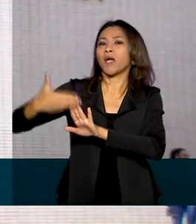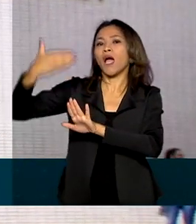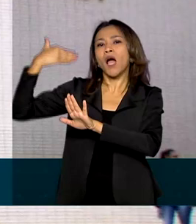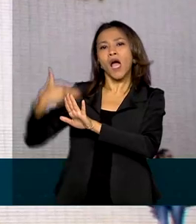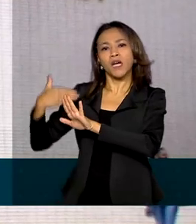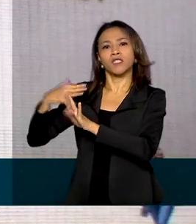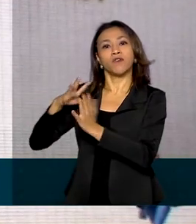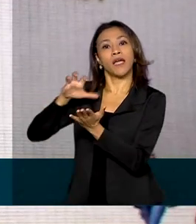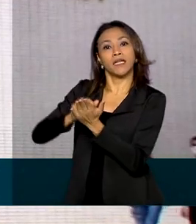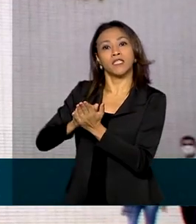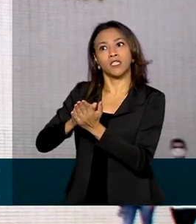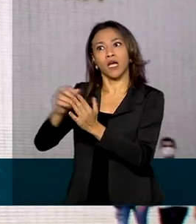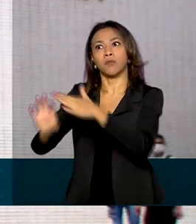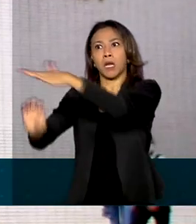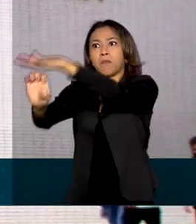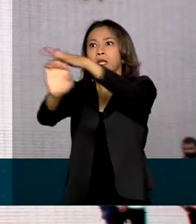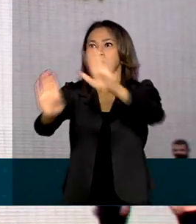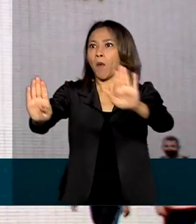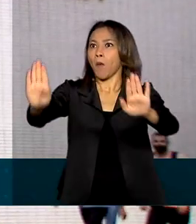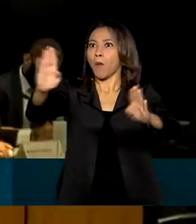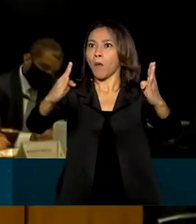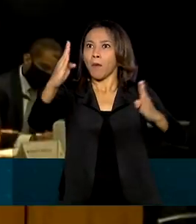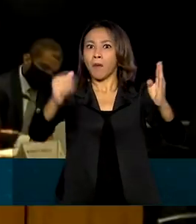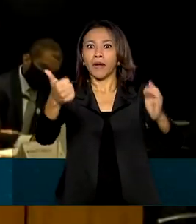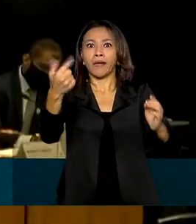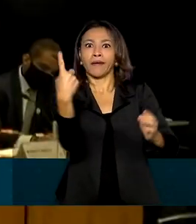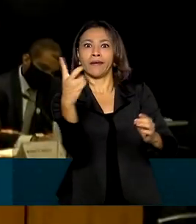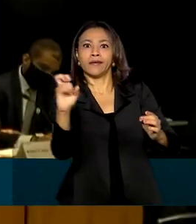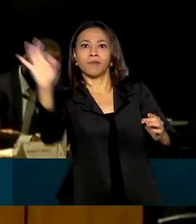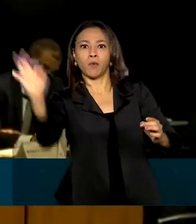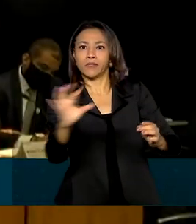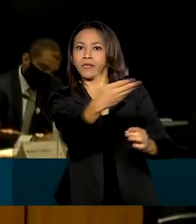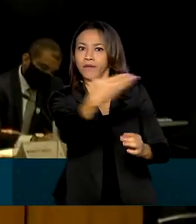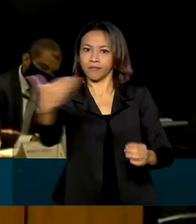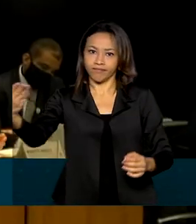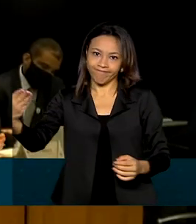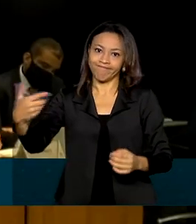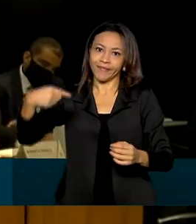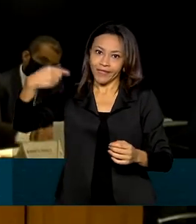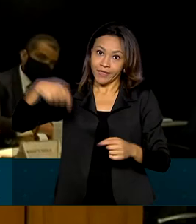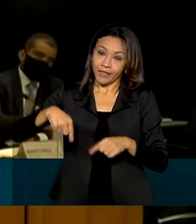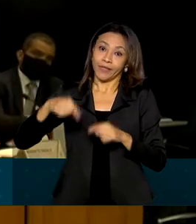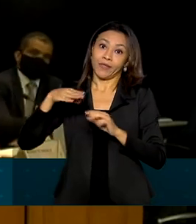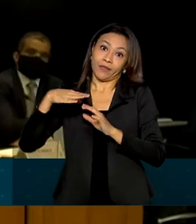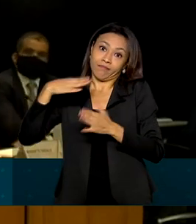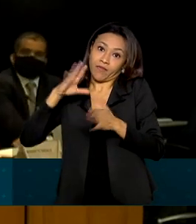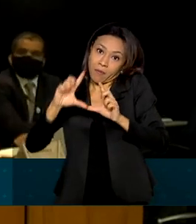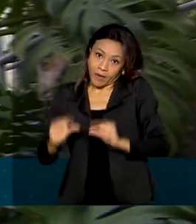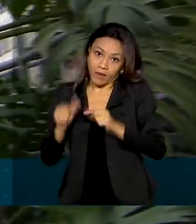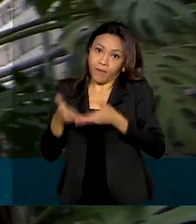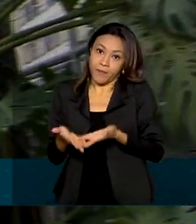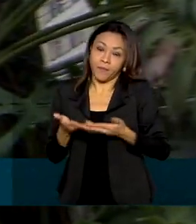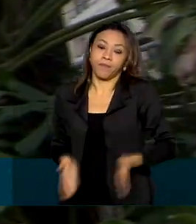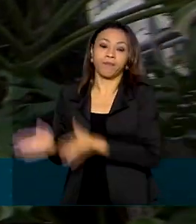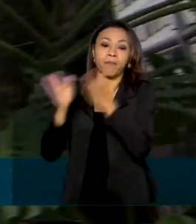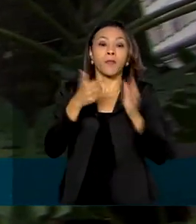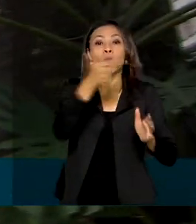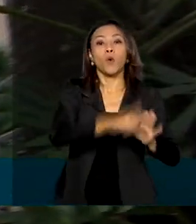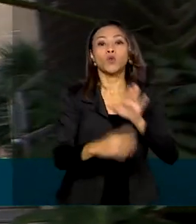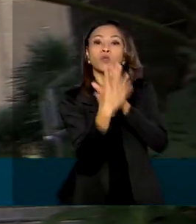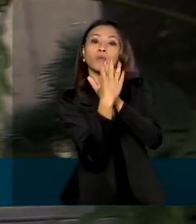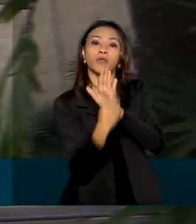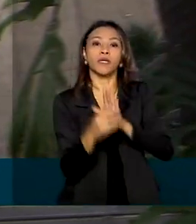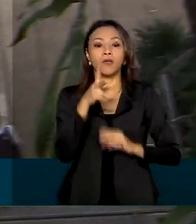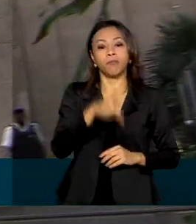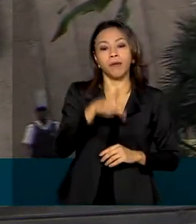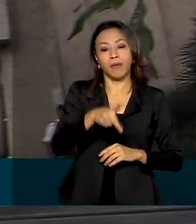pelos concorrentes, que ficou em 15%. O Conselho do Programa de Parcerias de Investimento, o PPI, também aprovou